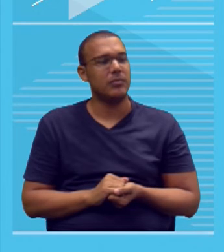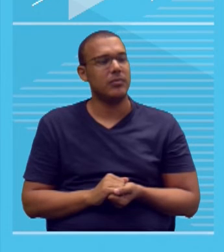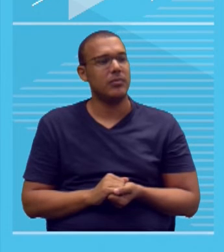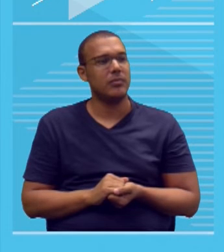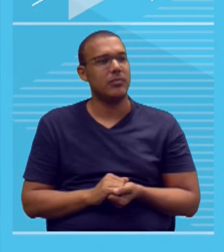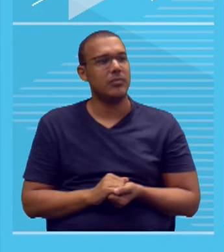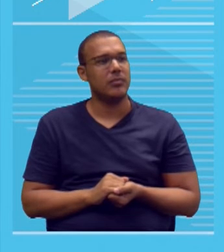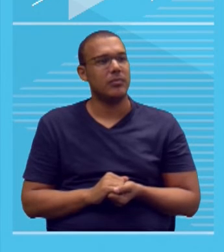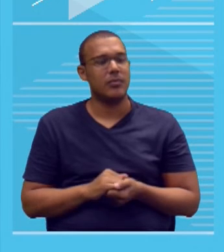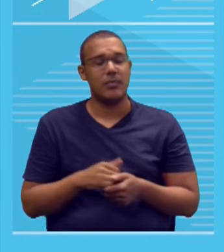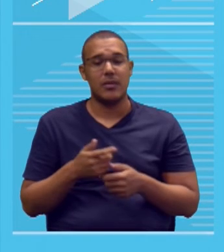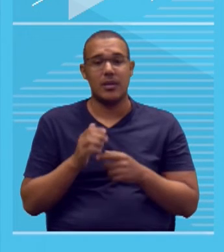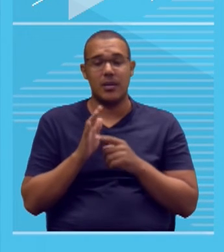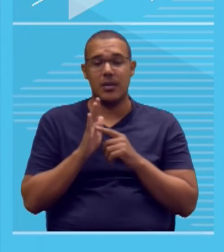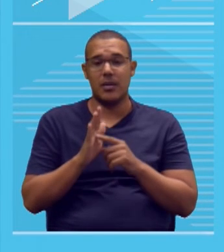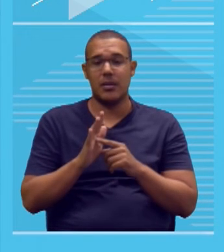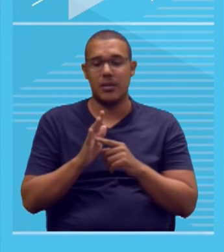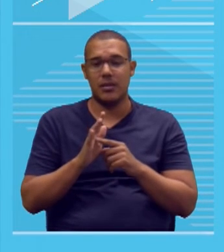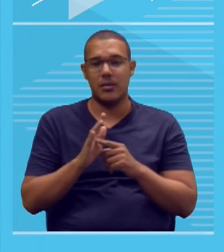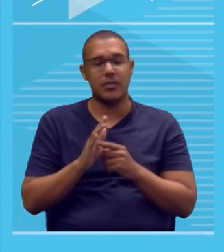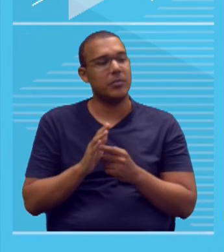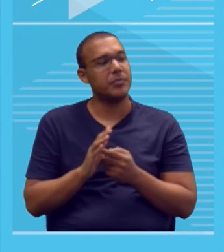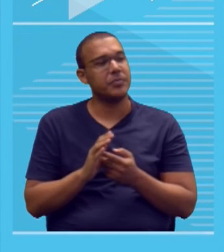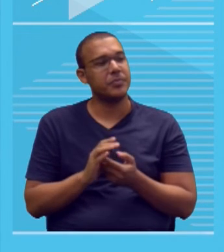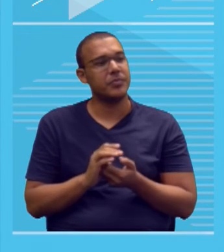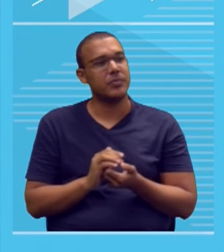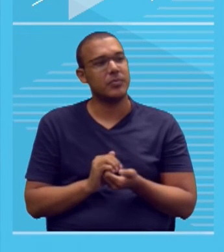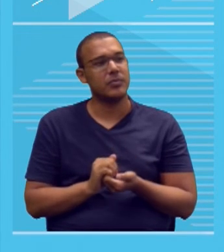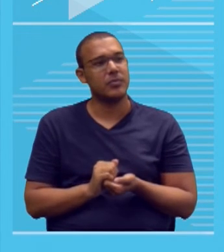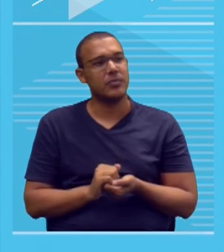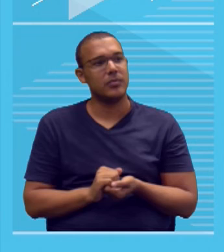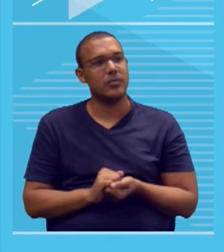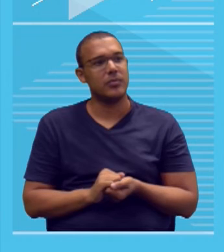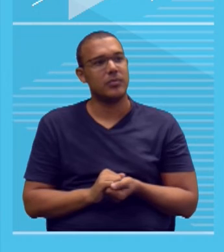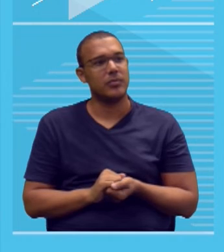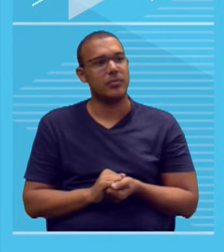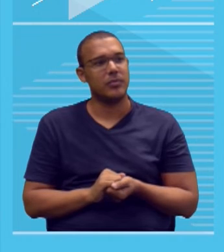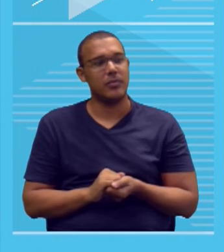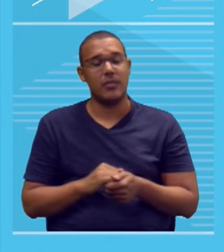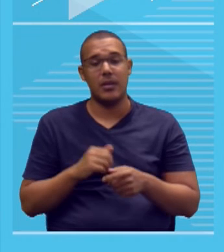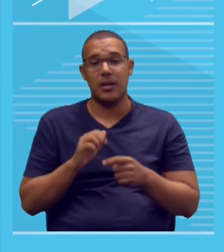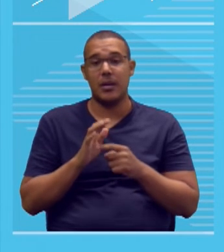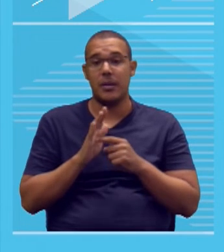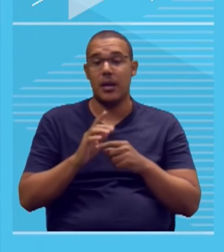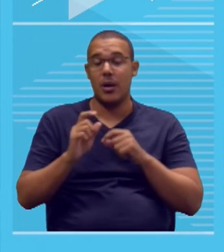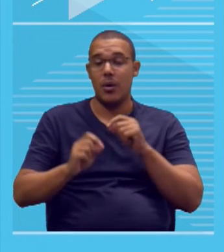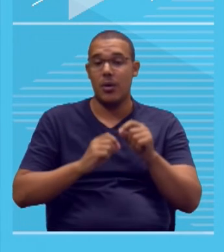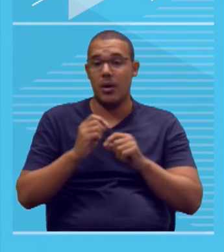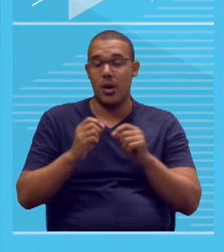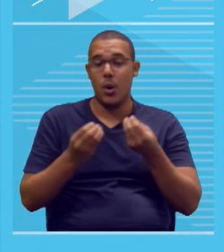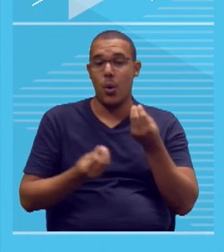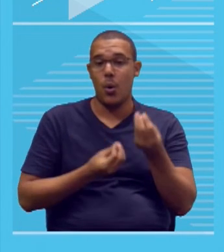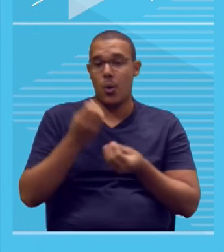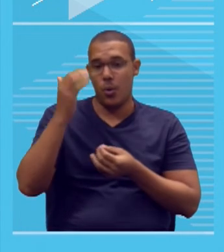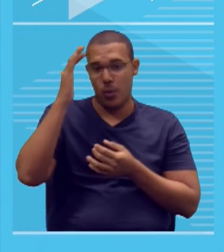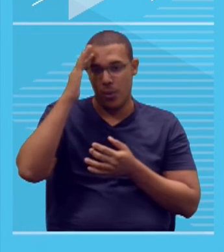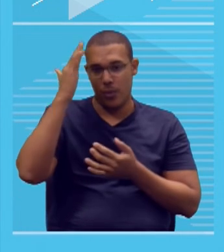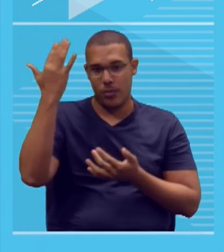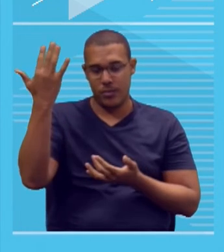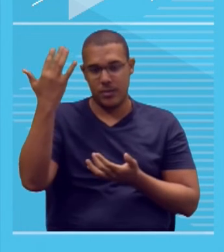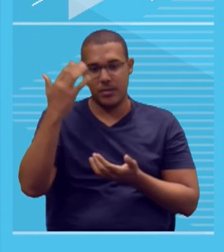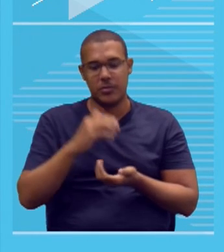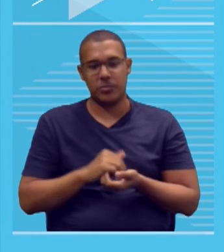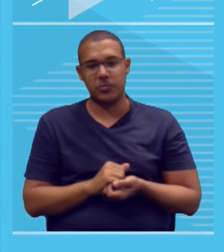nós estamos conversando ao longo dessas duas aulas, é a solução, a proposta de intervenção competência